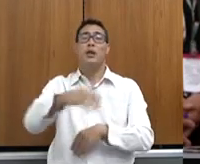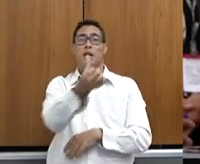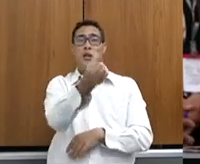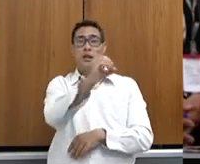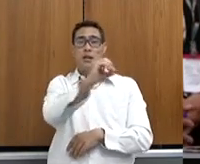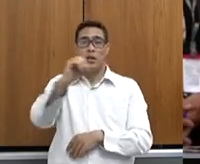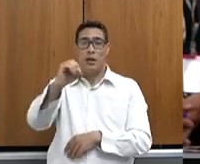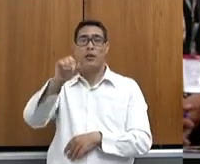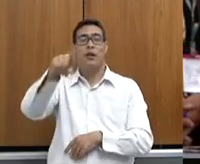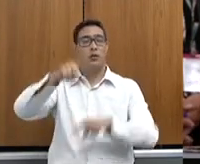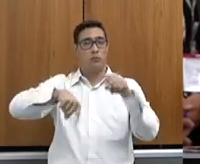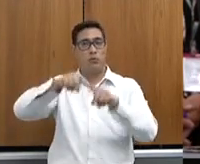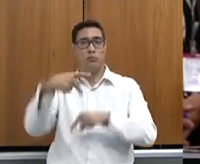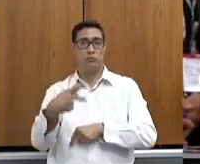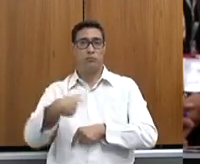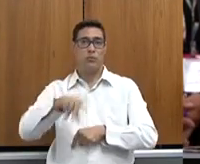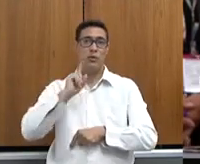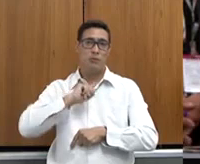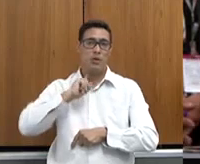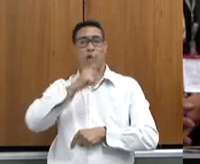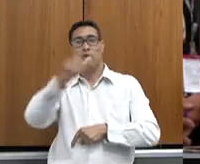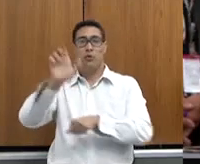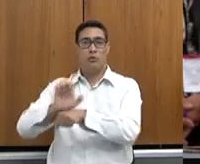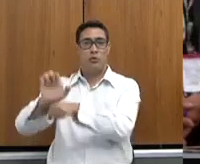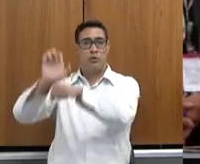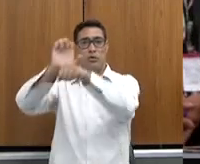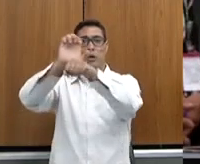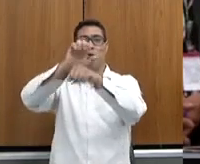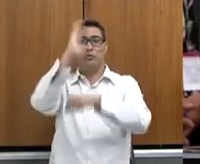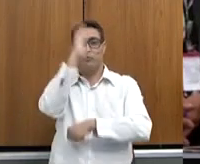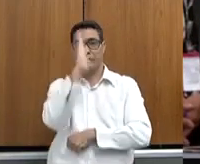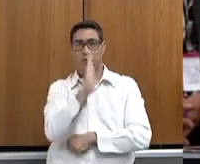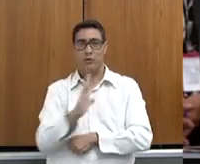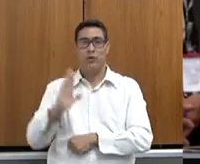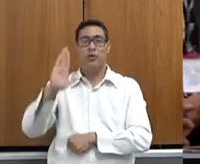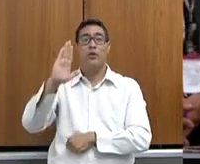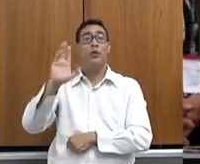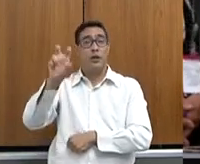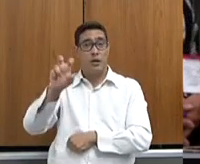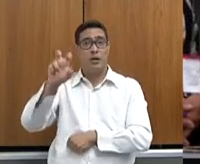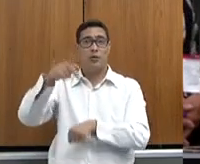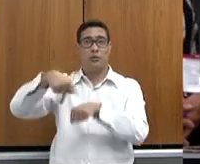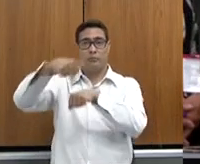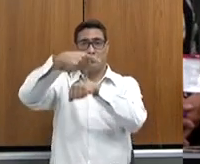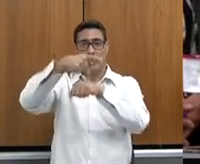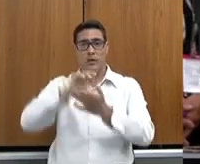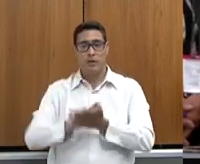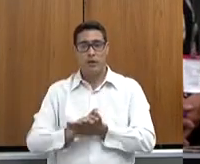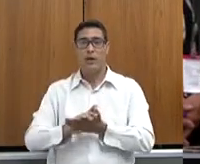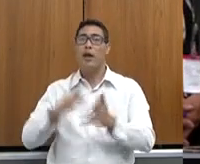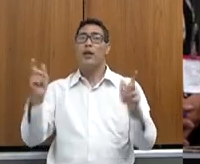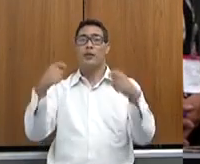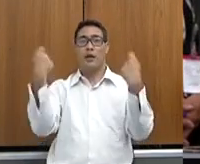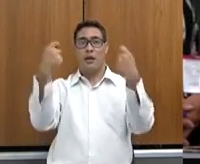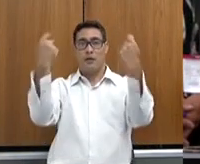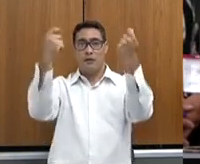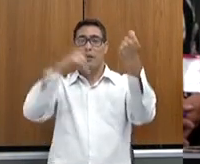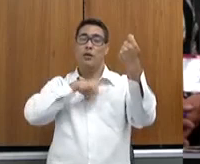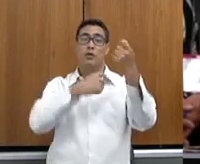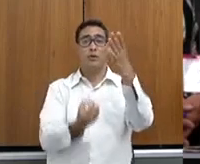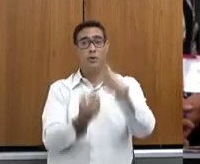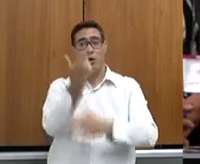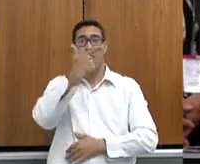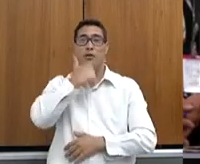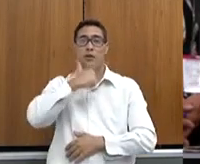produtos de Minas Gerais e outros estados do Brasil, em mais de cinco países. Esse evento foi lançado, o projeto Queijo Minas